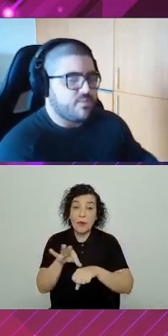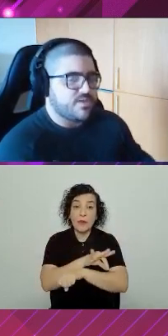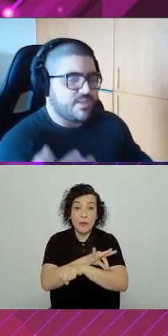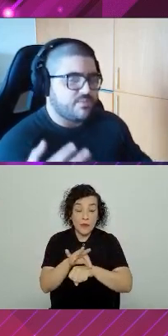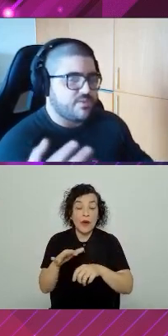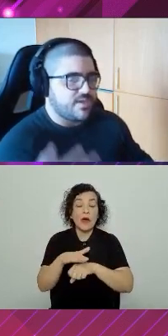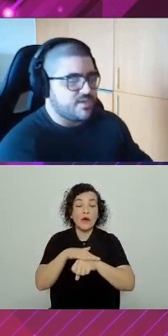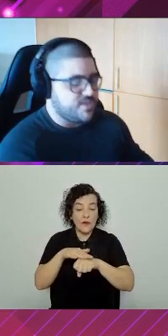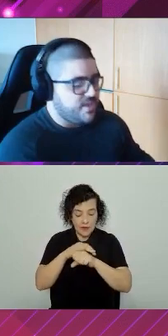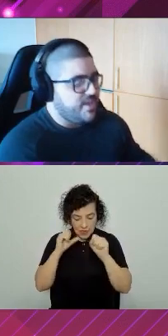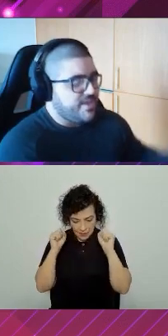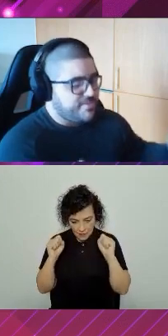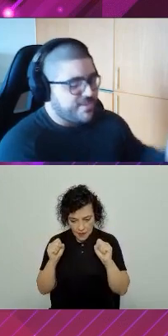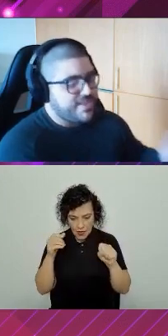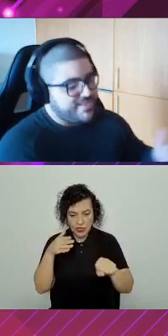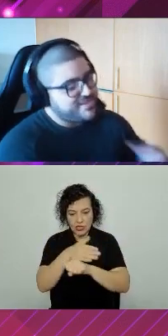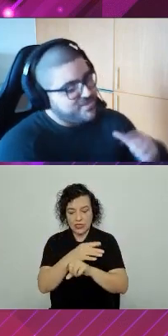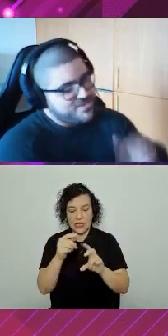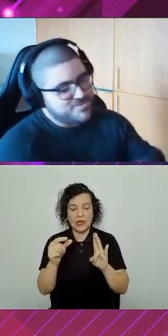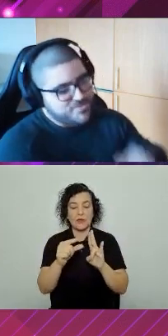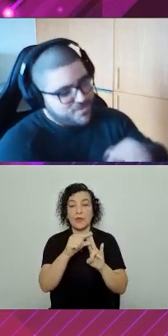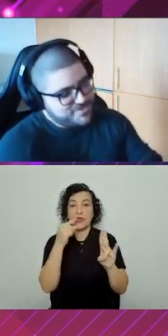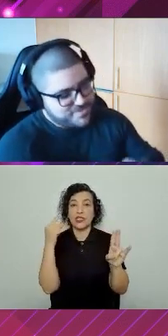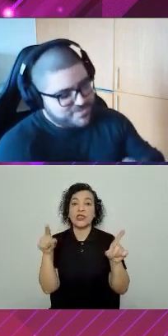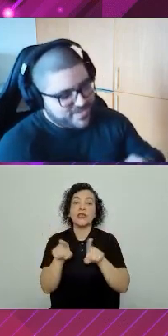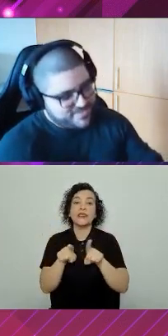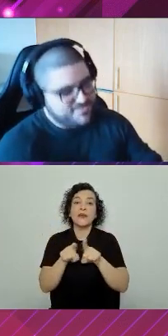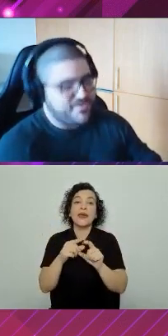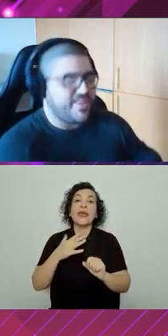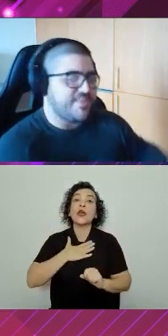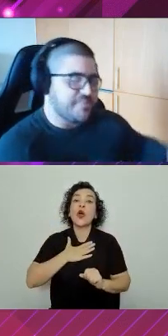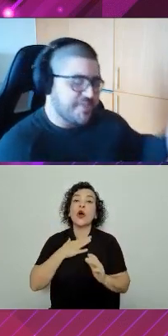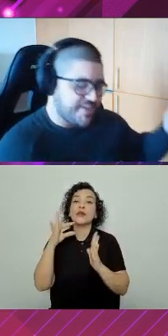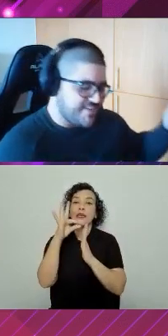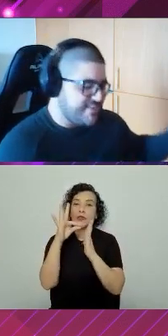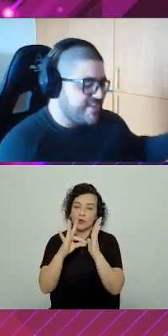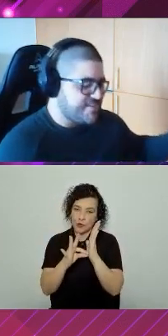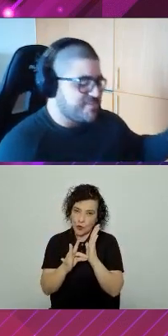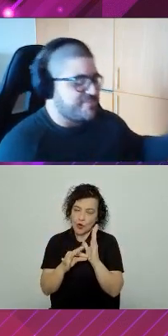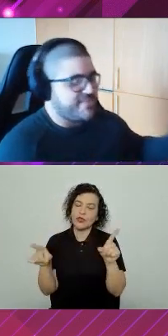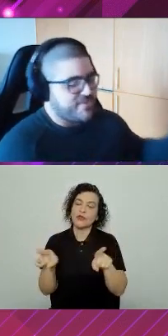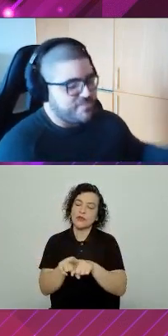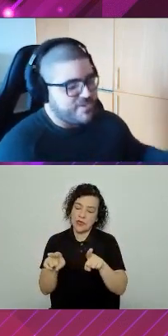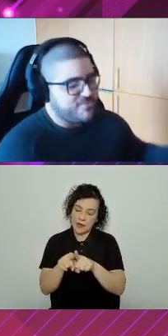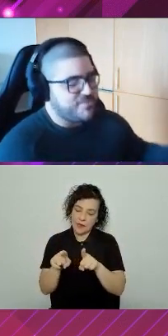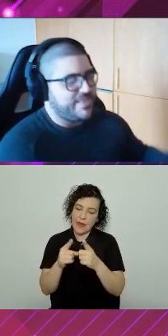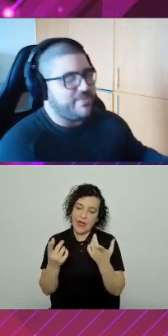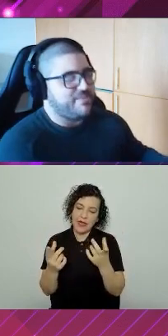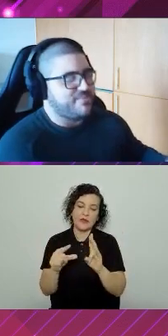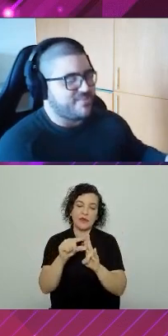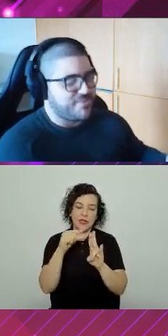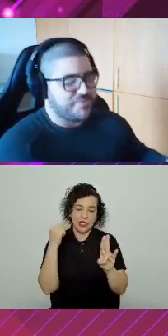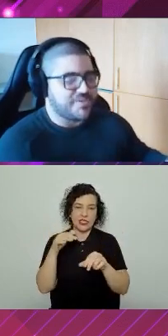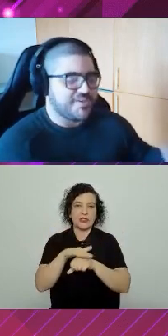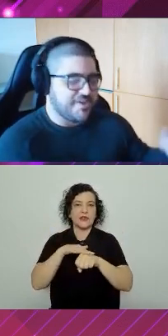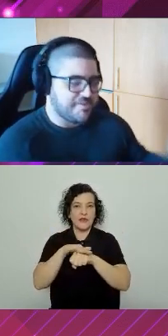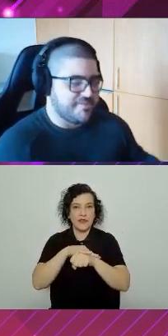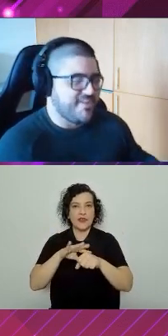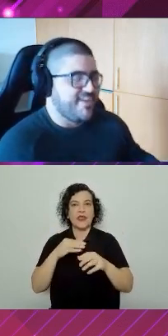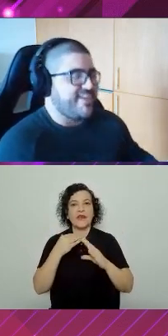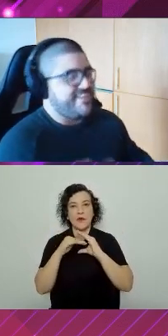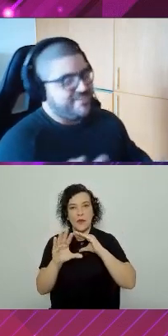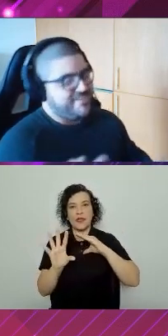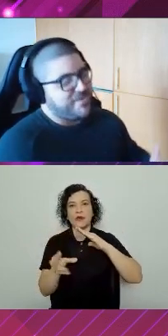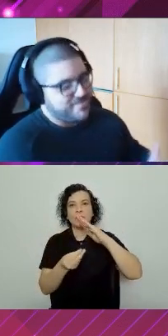comigo, pode ir lá no meu LinkedIn. E para a galera que gosta do código também, vai lá no meu LinkedIn, que todo mundo que falar comigo, eu vou mandar um repositório do GitHub